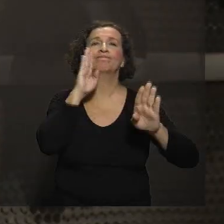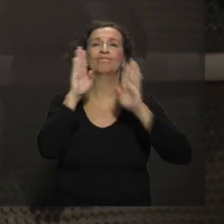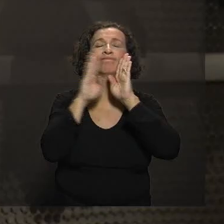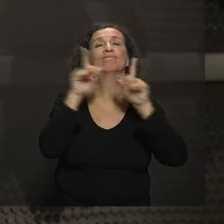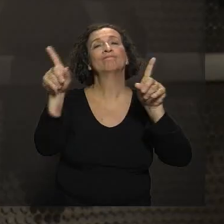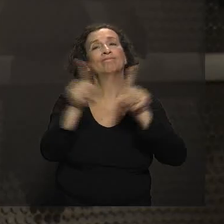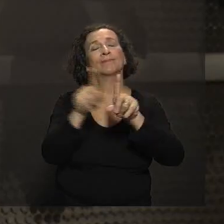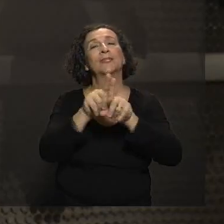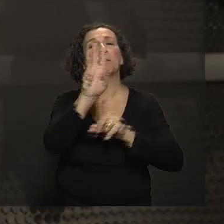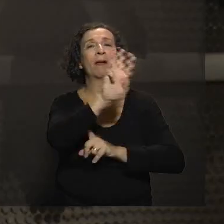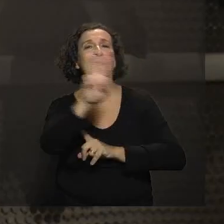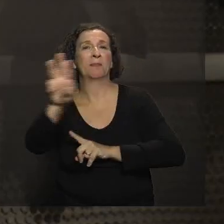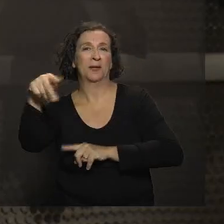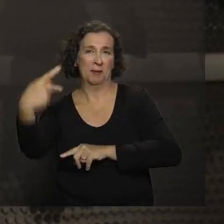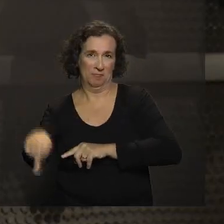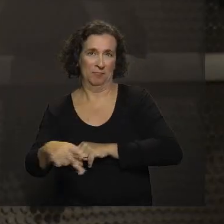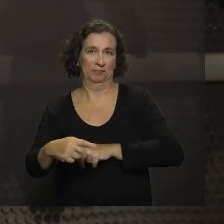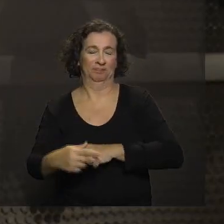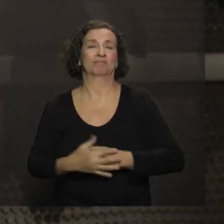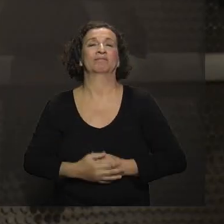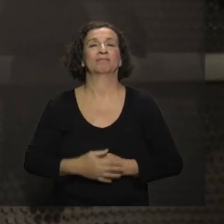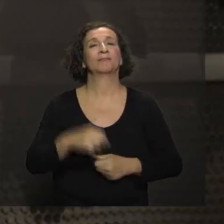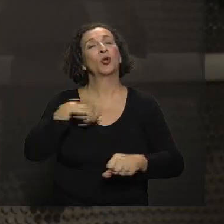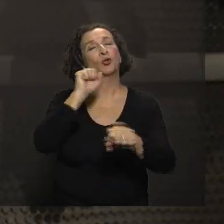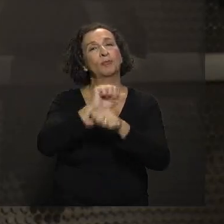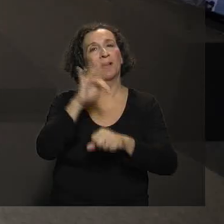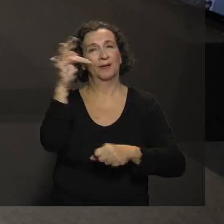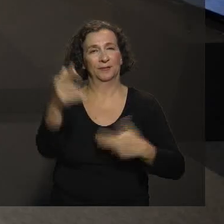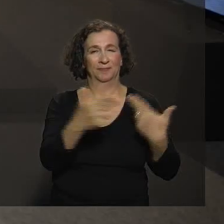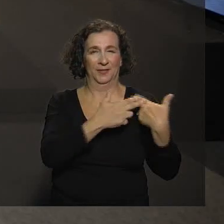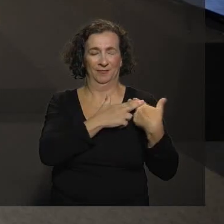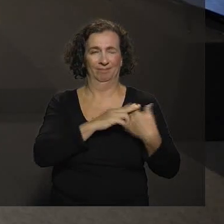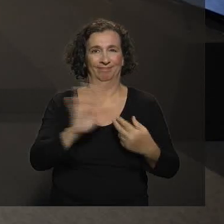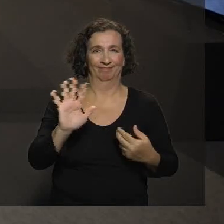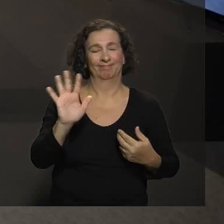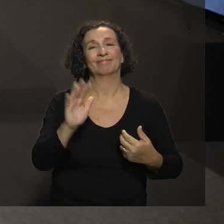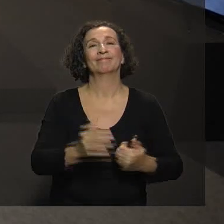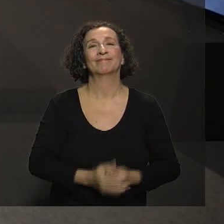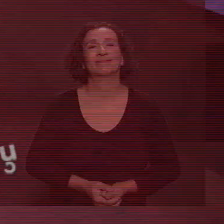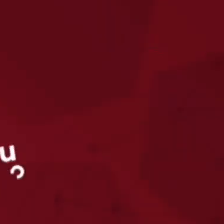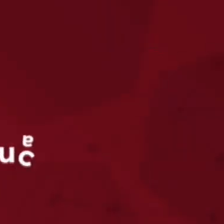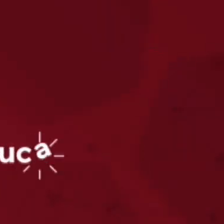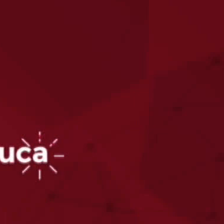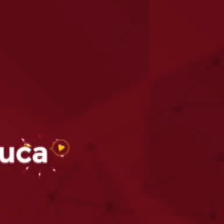portal da Multirio. Eu te aguardo no próximo Rastar e Educa. Até lá. Tchau.